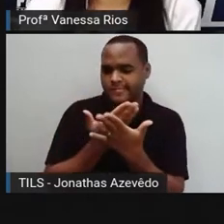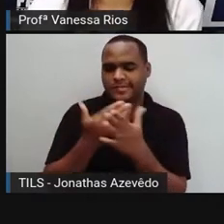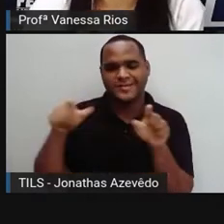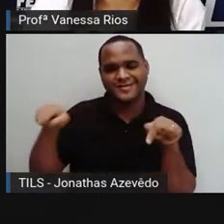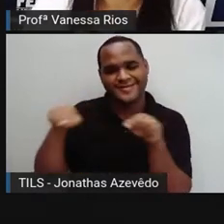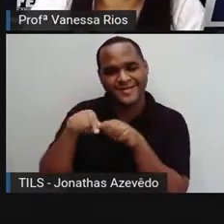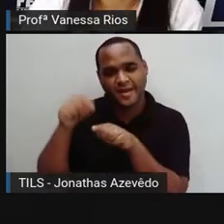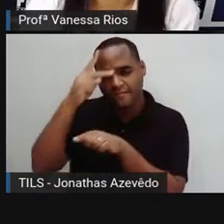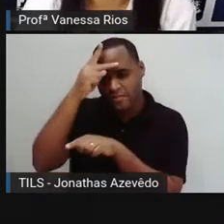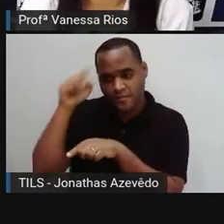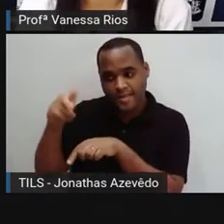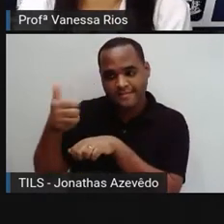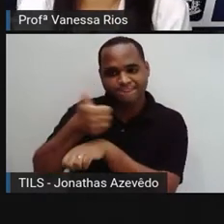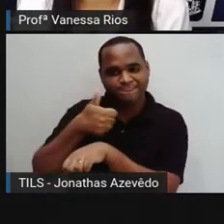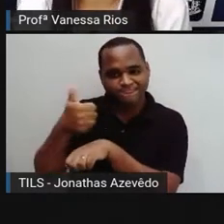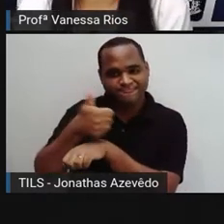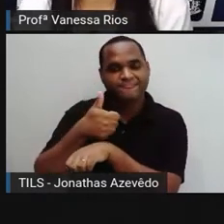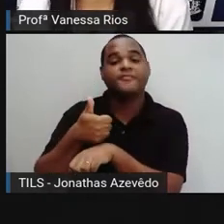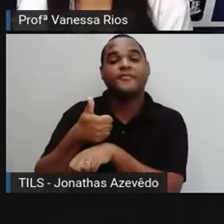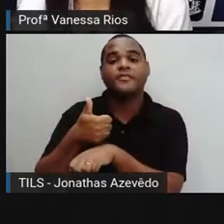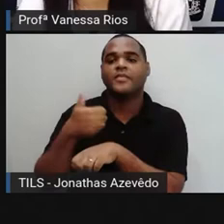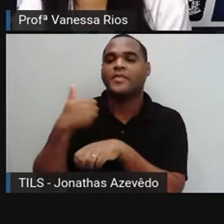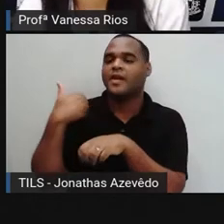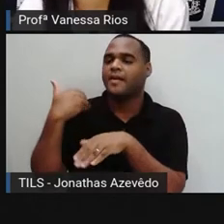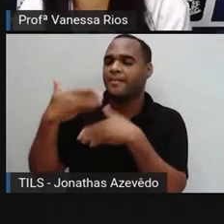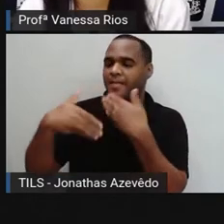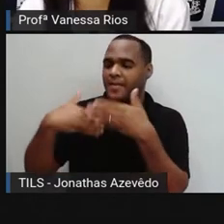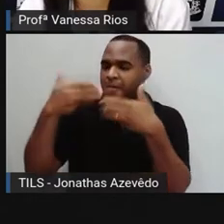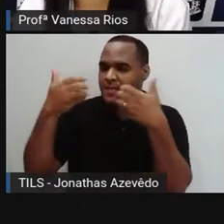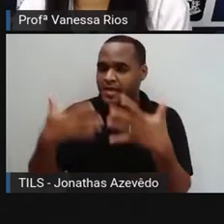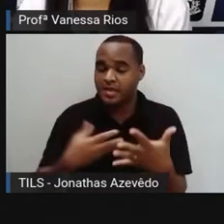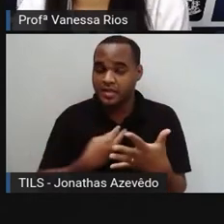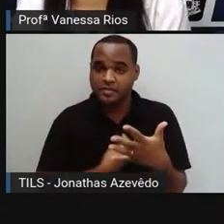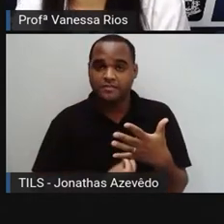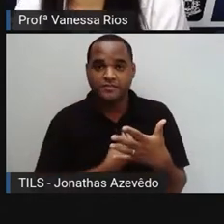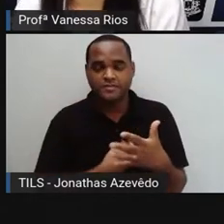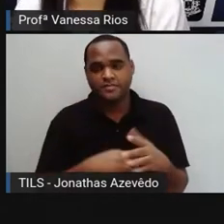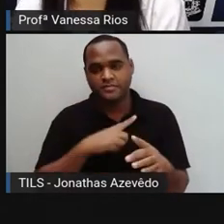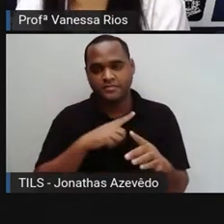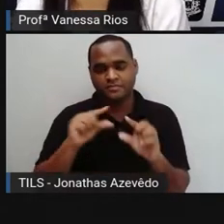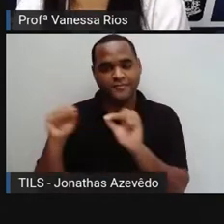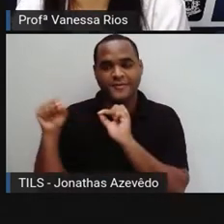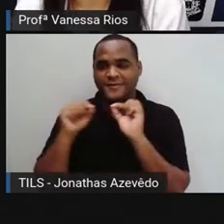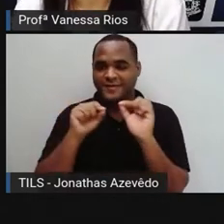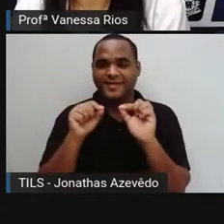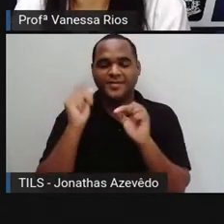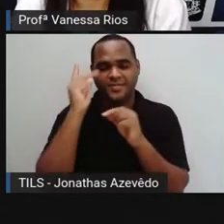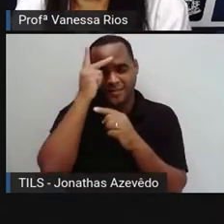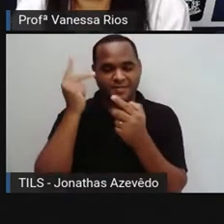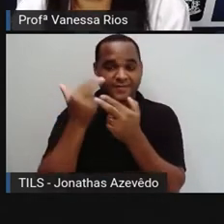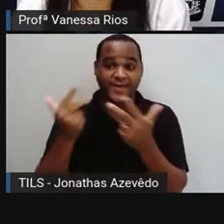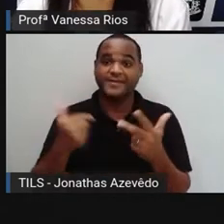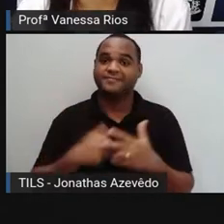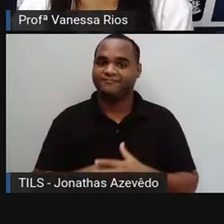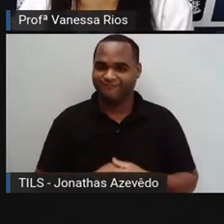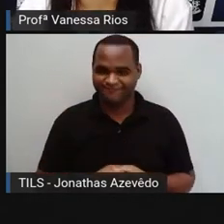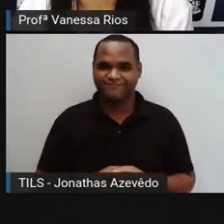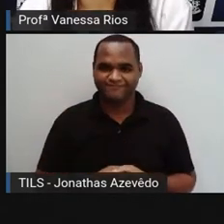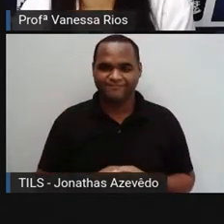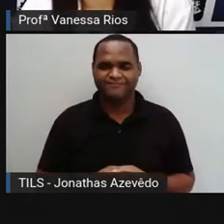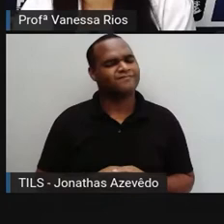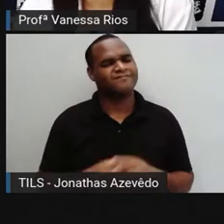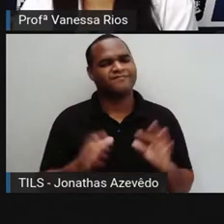pessoa especializada, passa a fazer parte aí da vida de muitas pessoas. Inclusive,